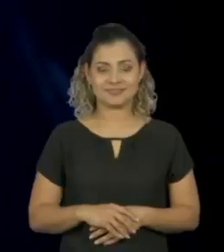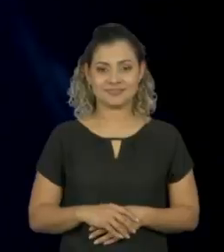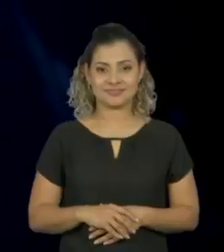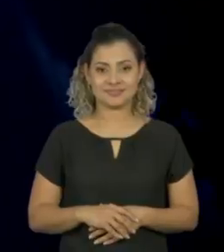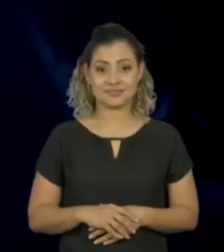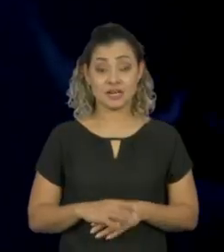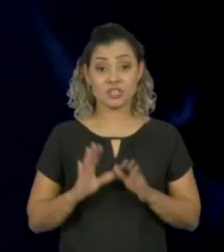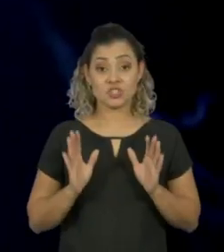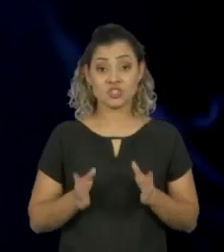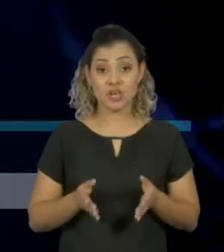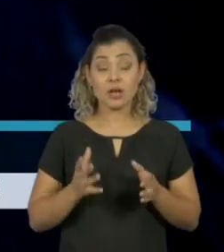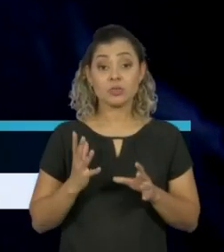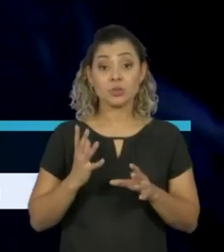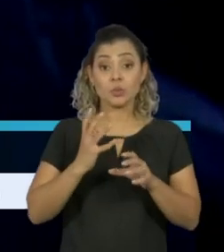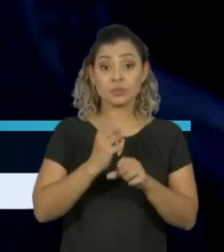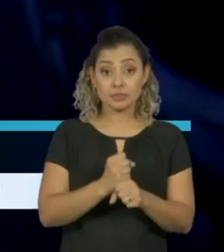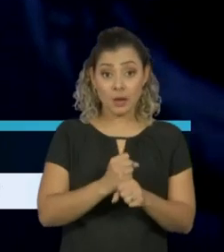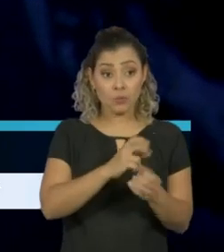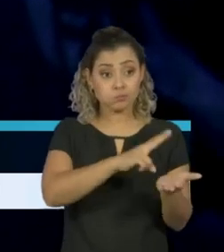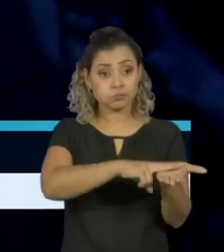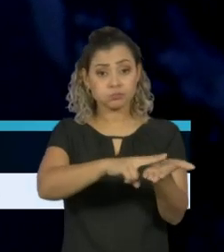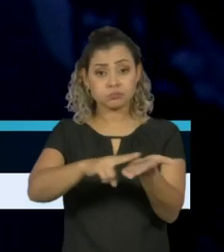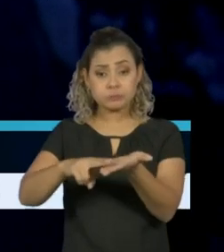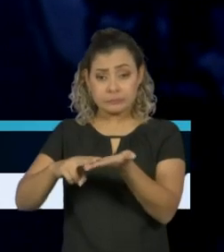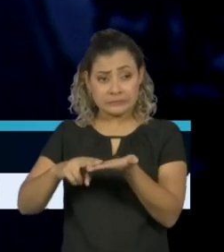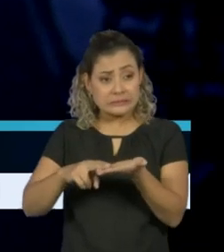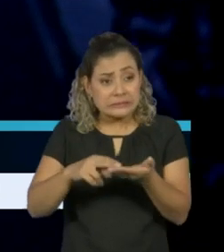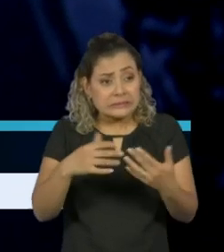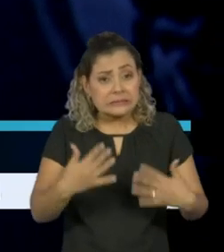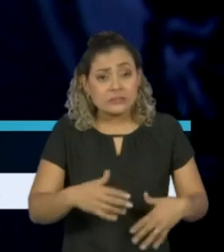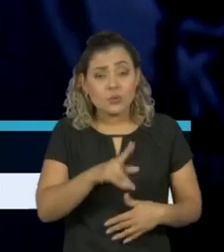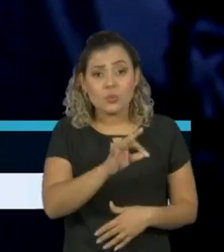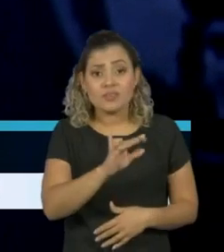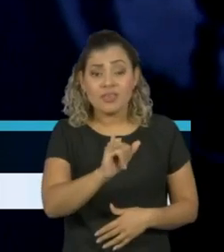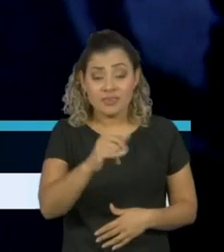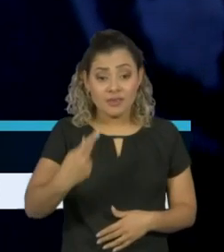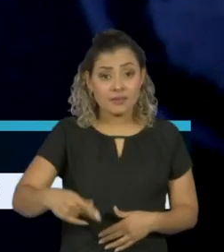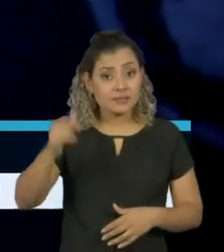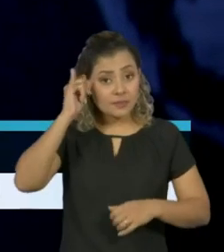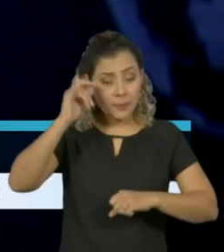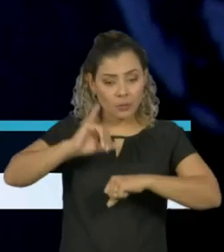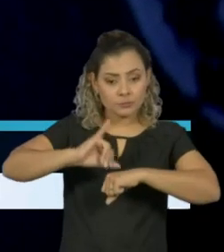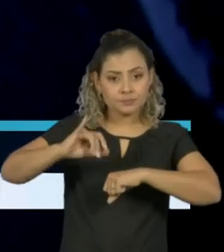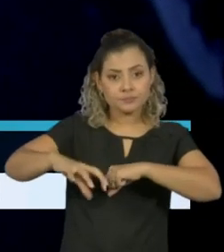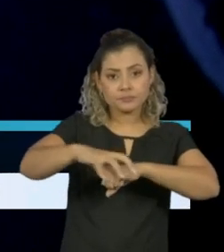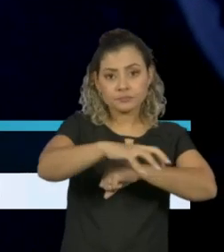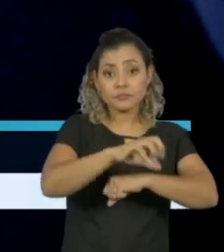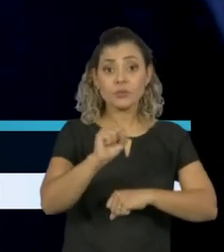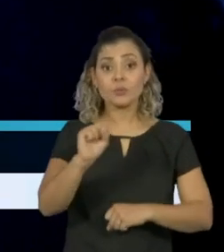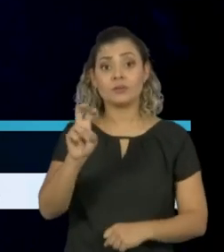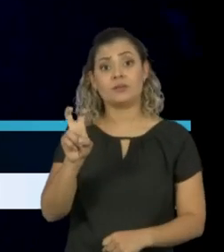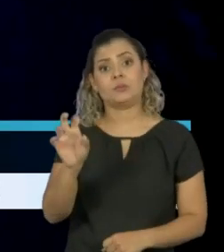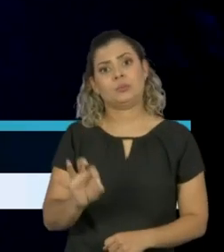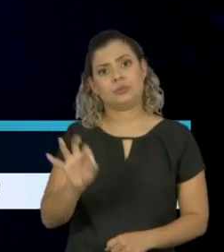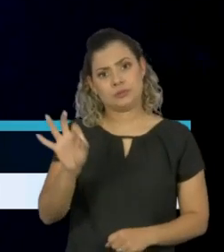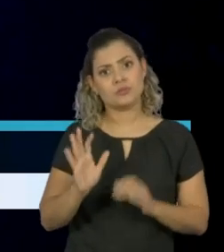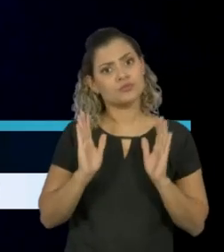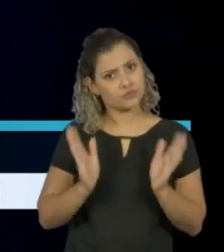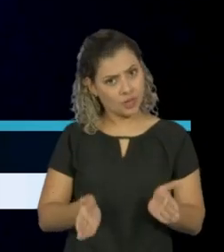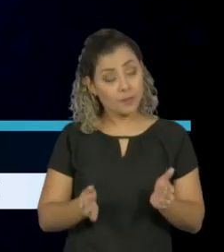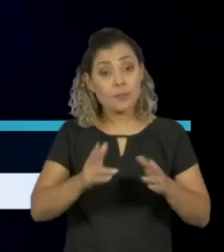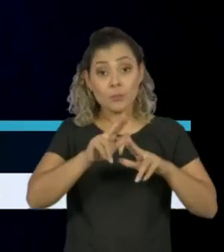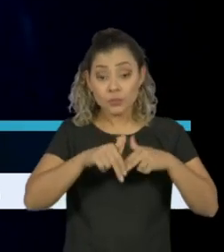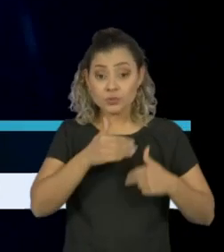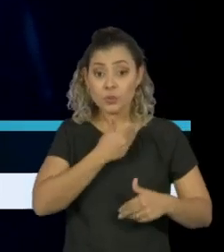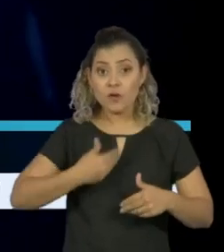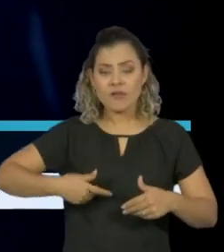Com a taxa média de ocupação dos leitos de UTI na região metropolitana de São Paulo em 85%, o governo endurece as medidas